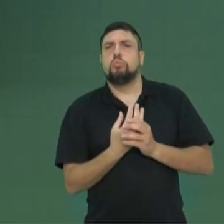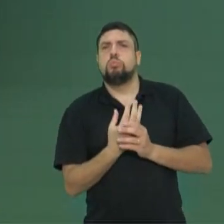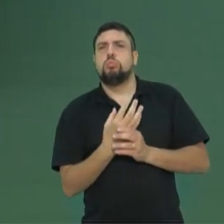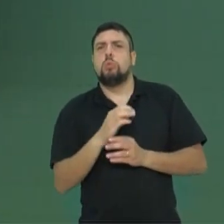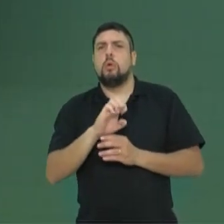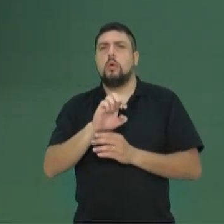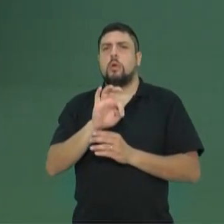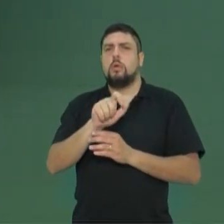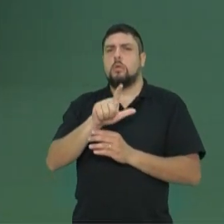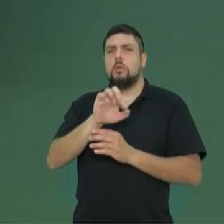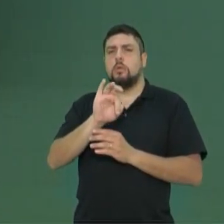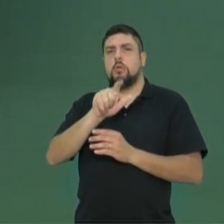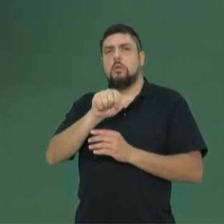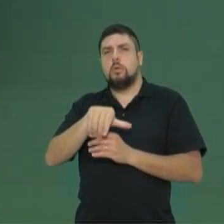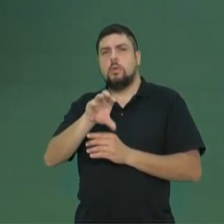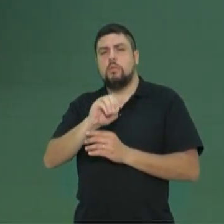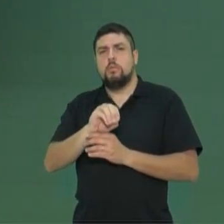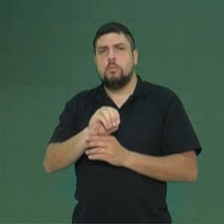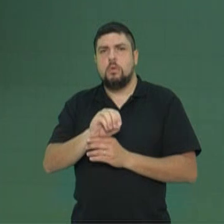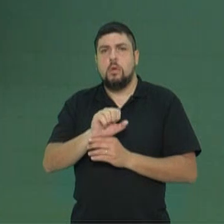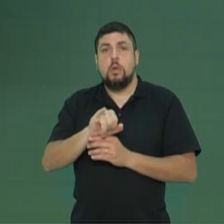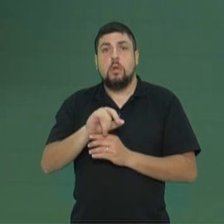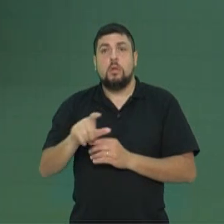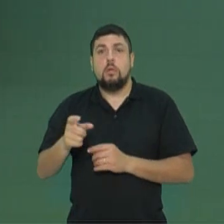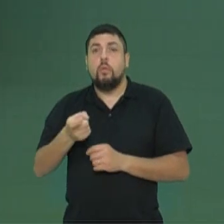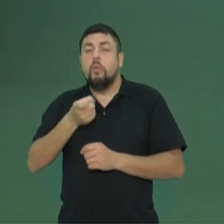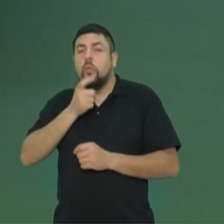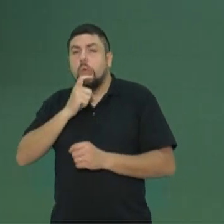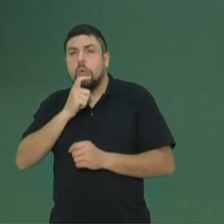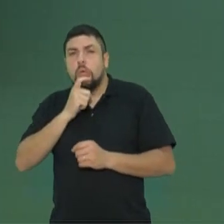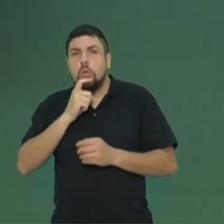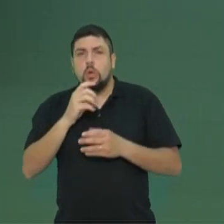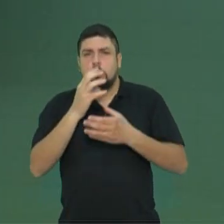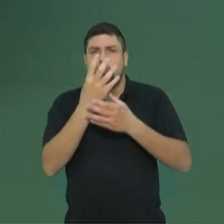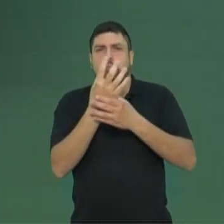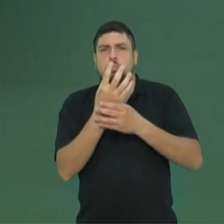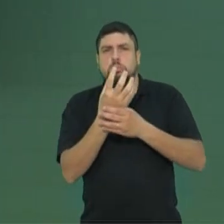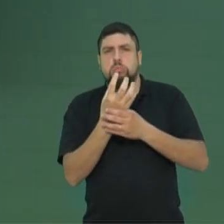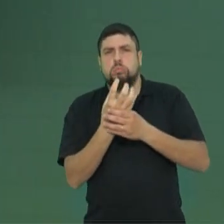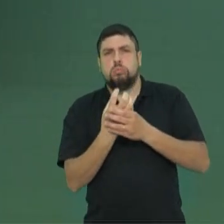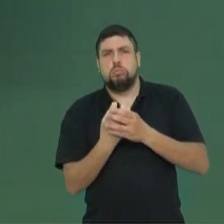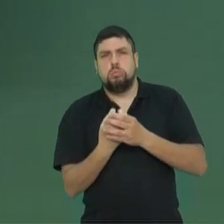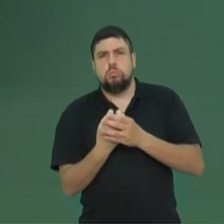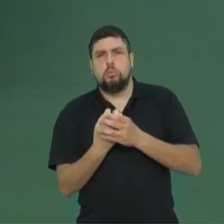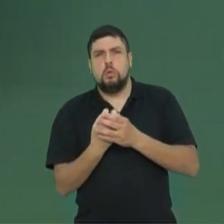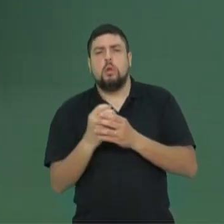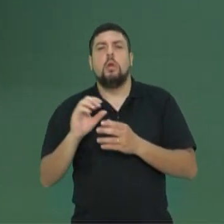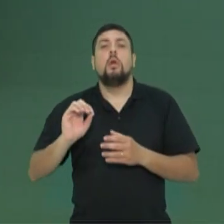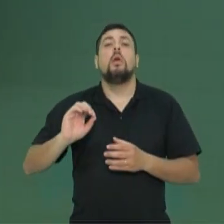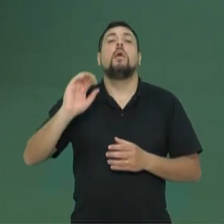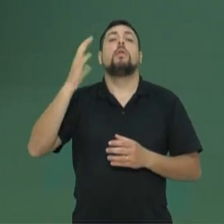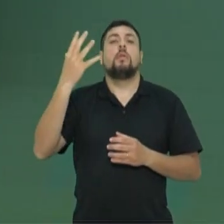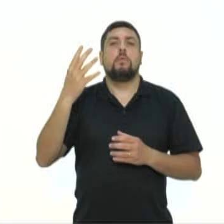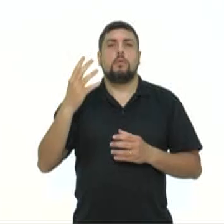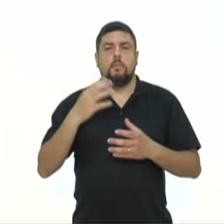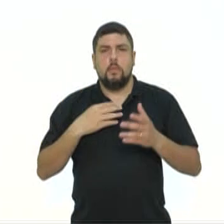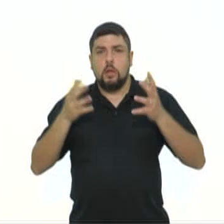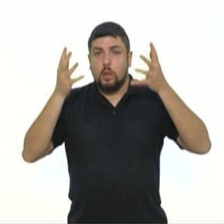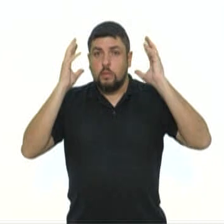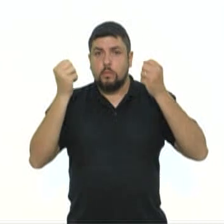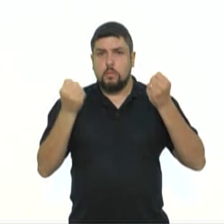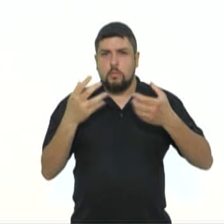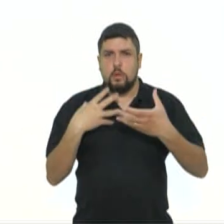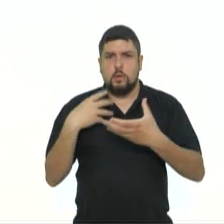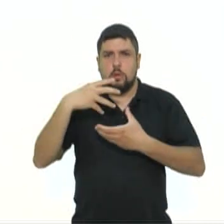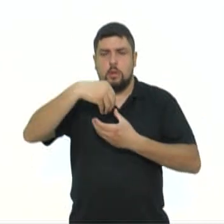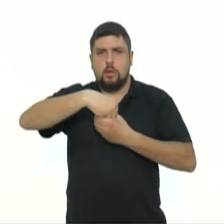Como ele é um gás também, se eu refrigerar, eu faço esse gás ir para baixo, porque ele é mais denso. O que acontece? Câmeras frigoríficas